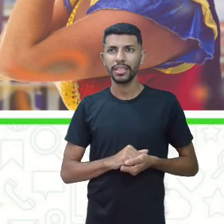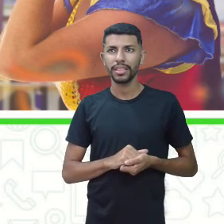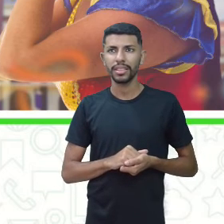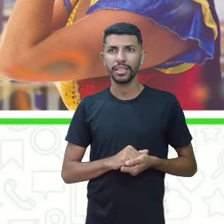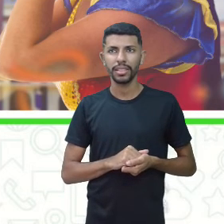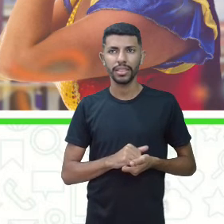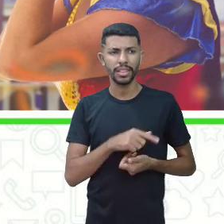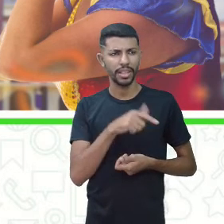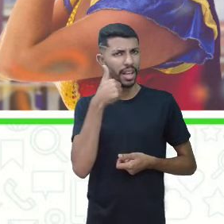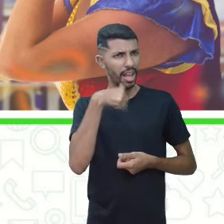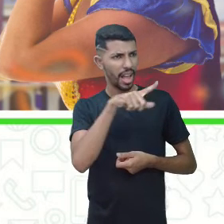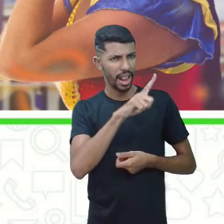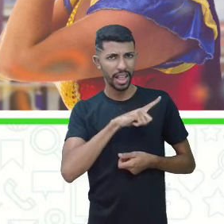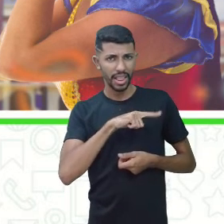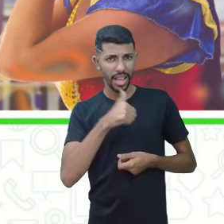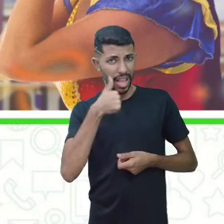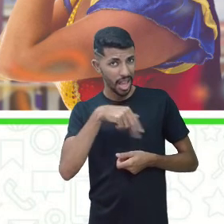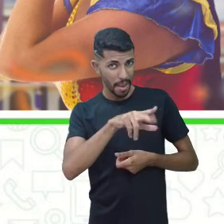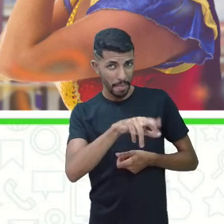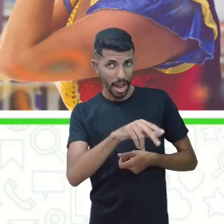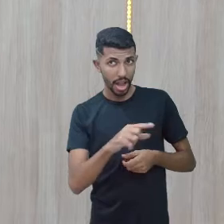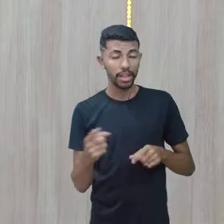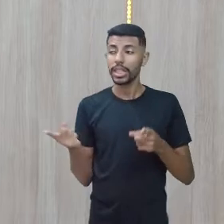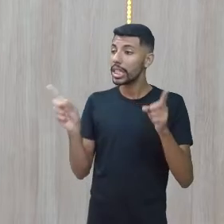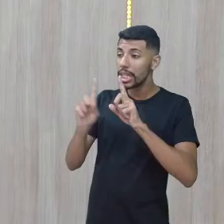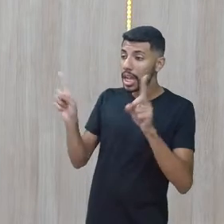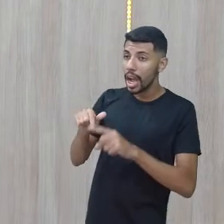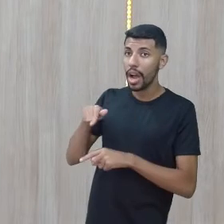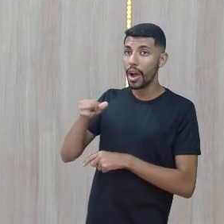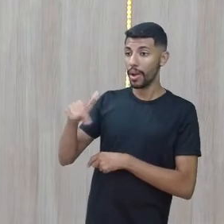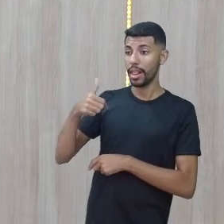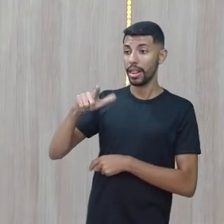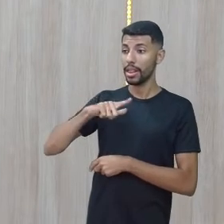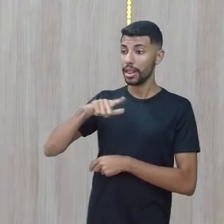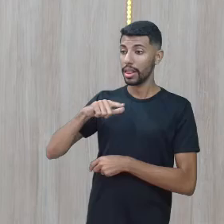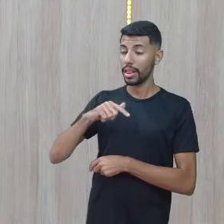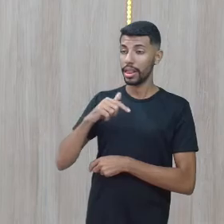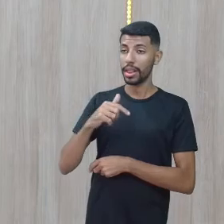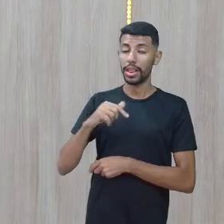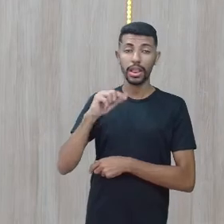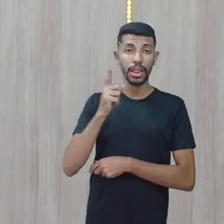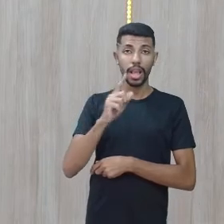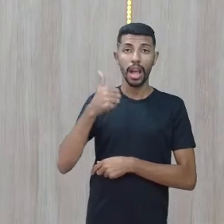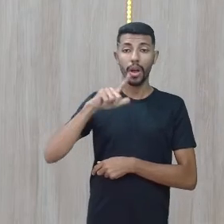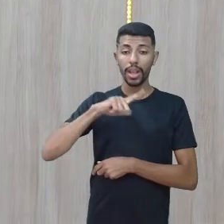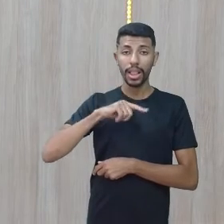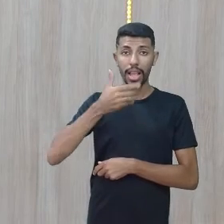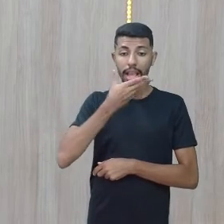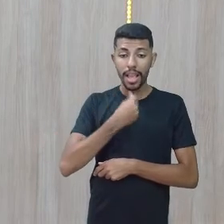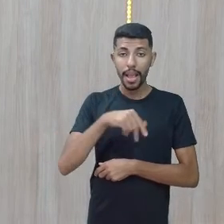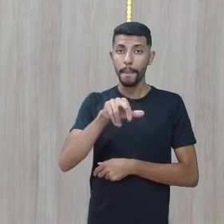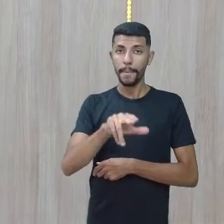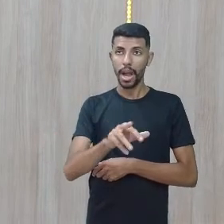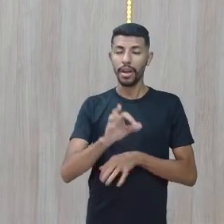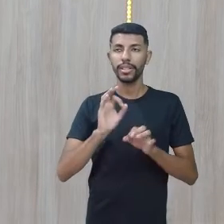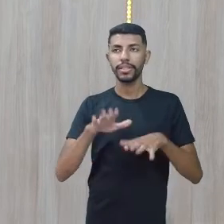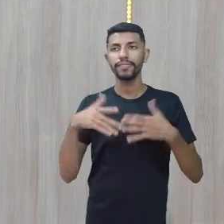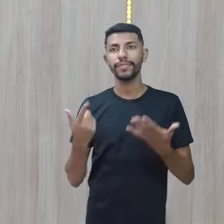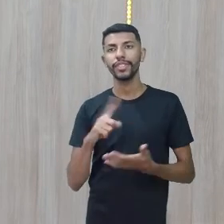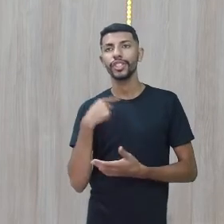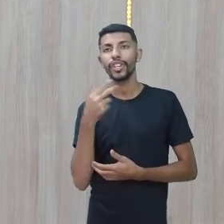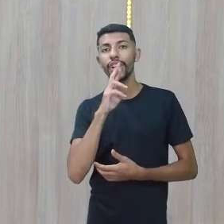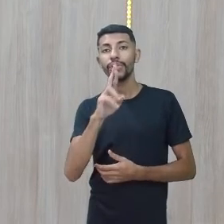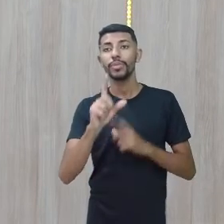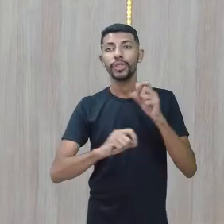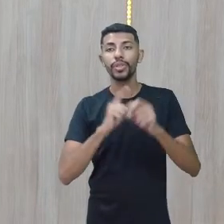Ela tem uma irmã? Ela tem uma irmã? Não, ela tem um irmão. E aí a gente responde também de uma outra forma, usando o